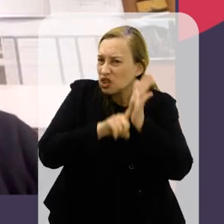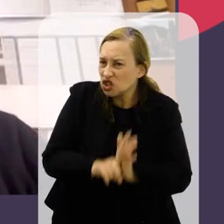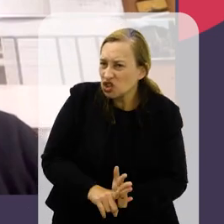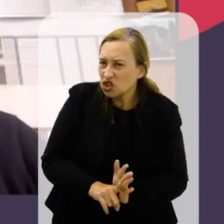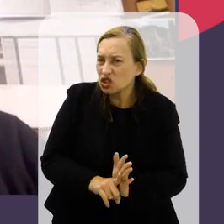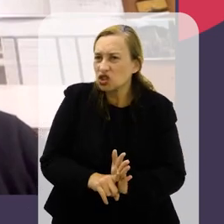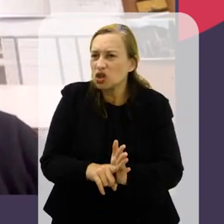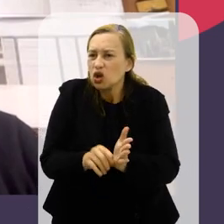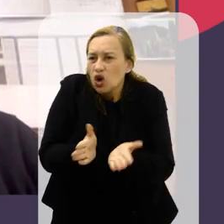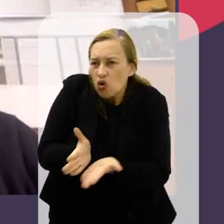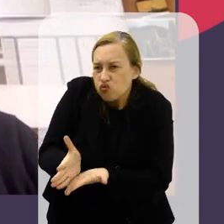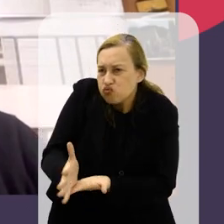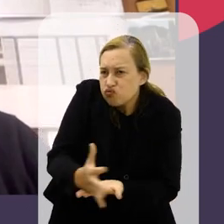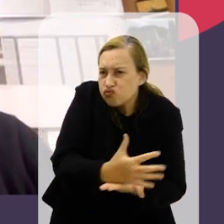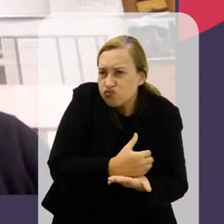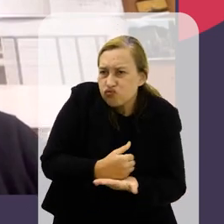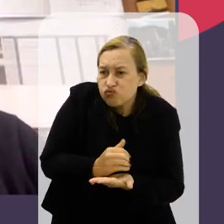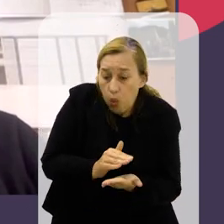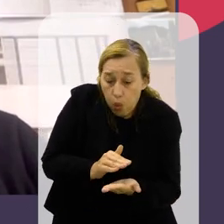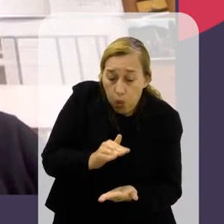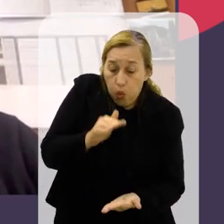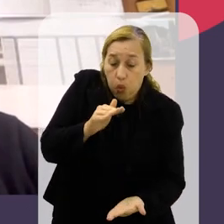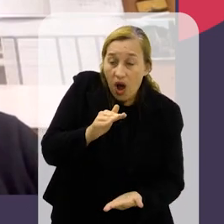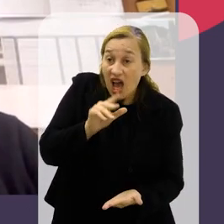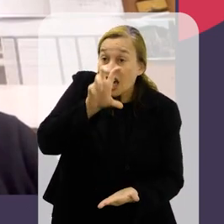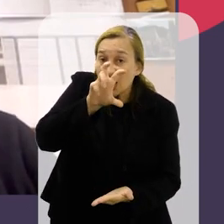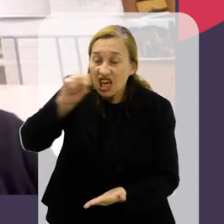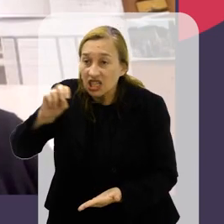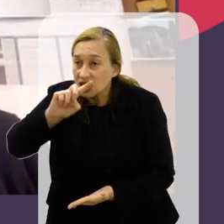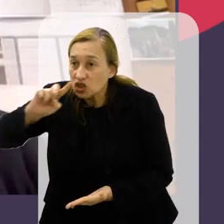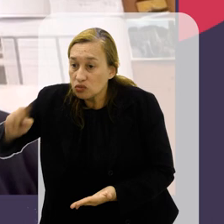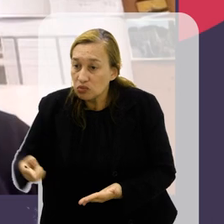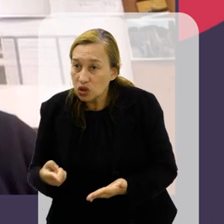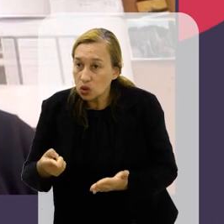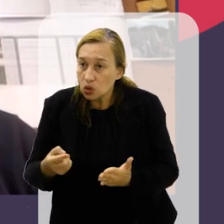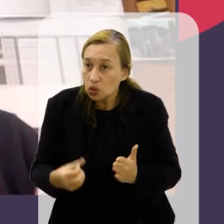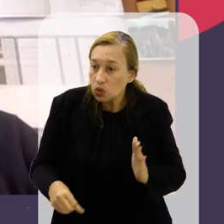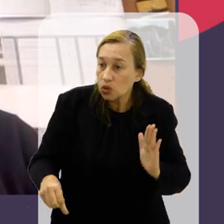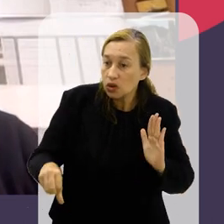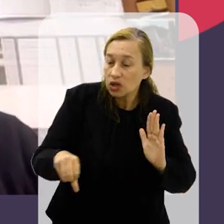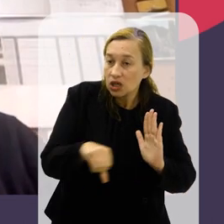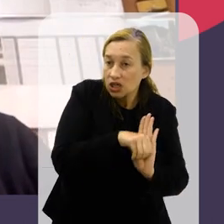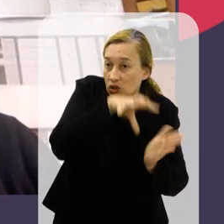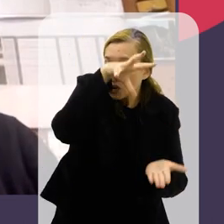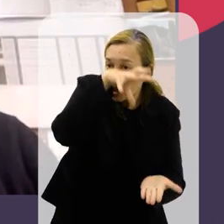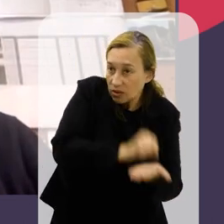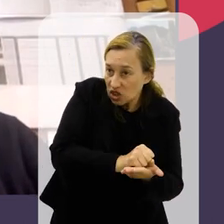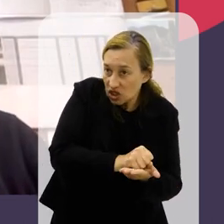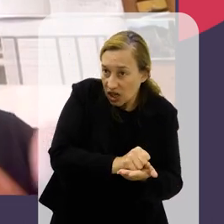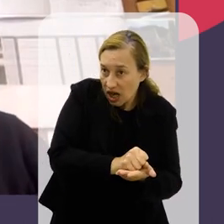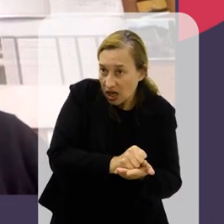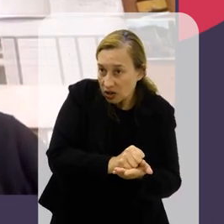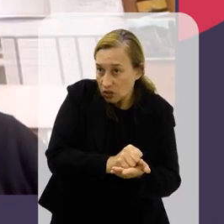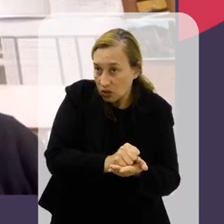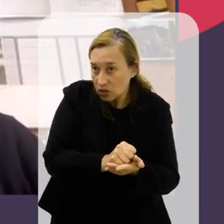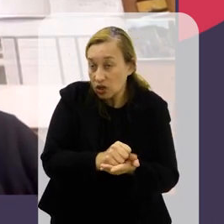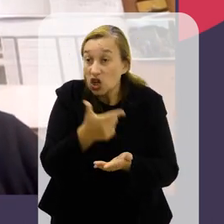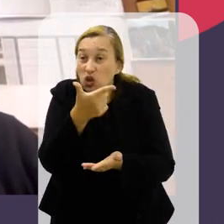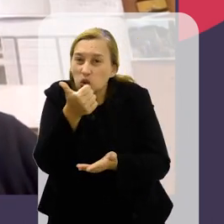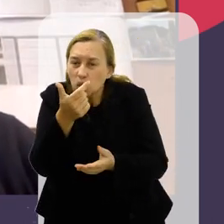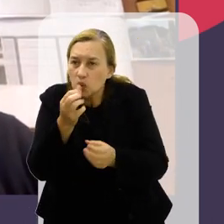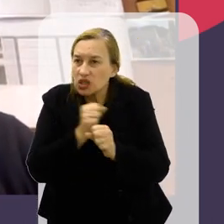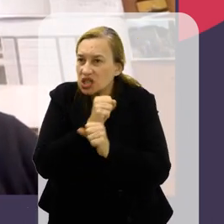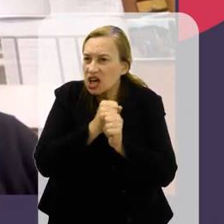Esse tipo de pesquisa envolvendo esse volume de dados, como nós falamos, 500 mil ocorrências durante 12 anos,